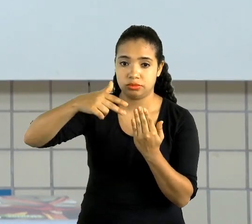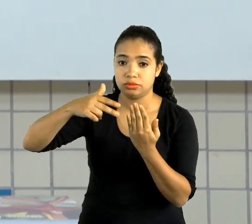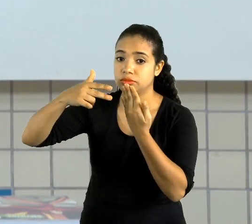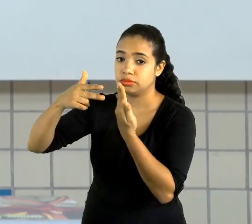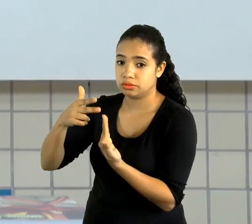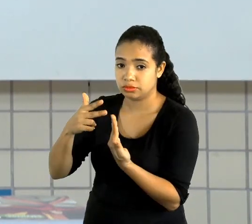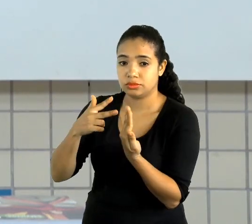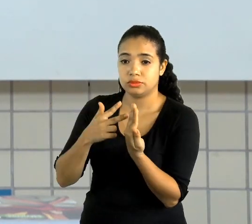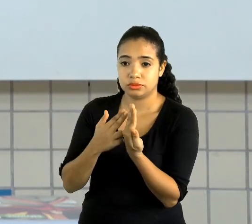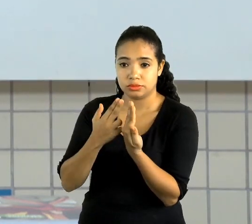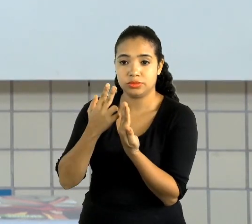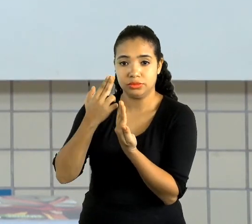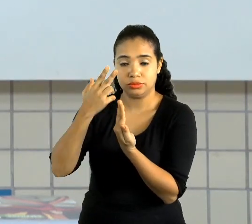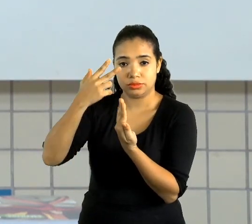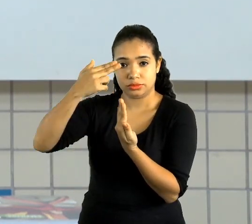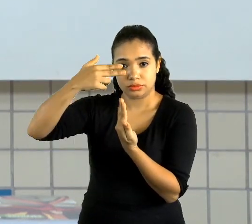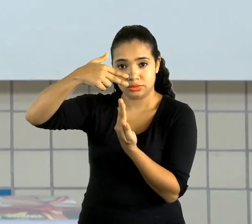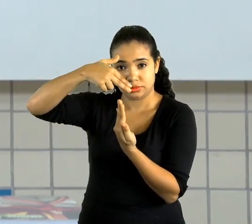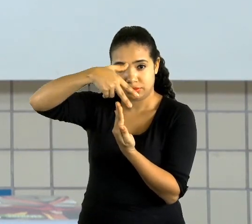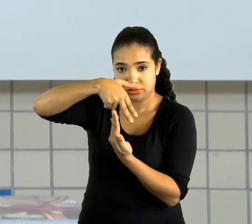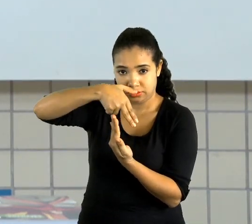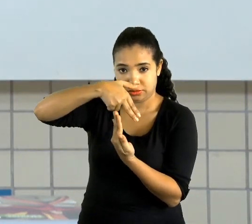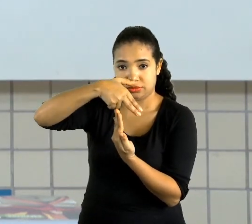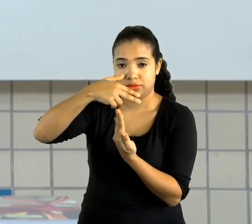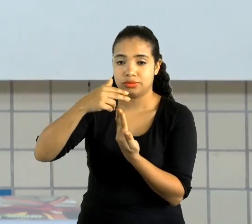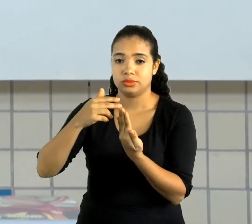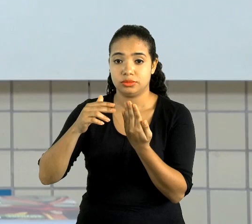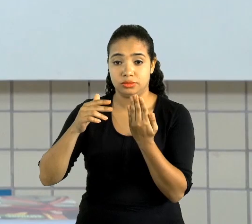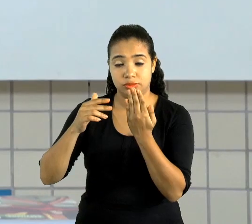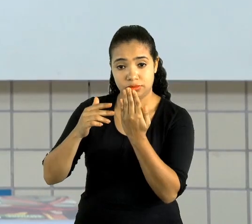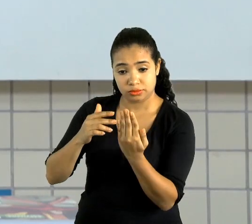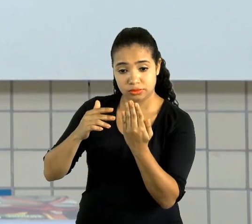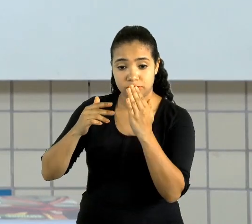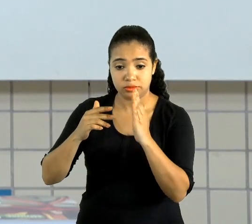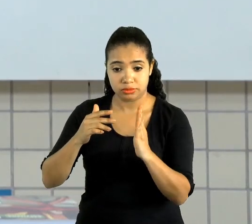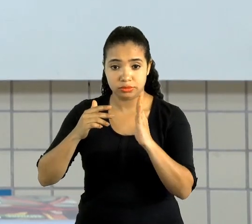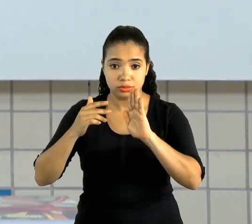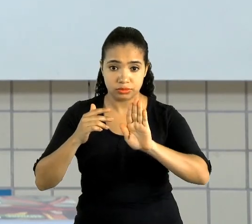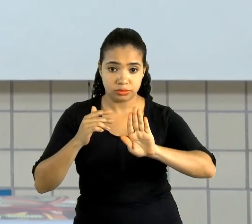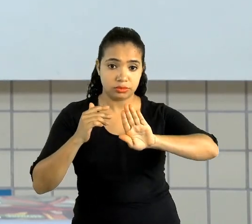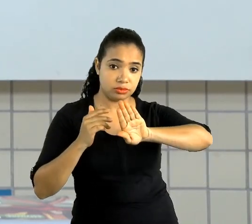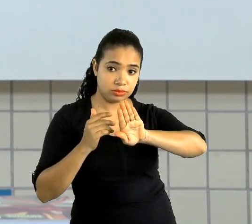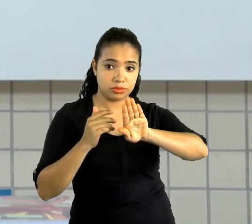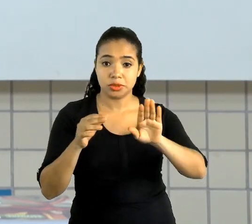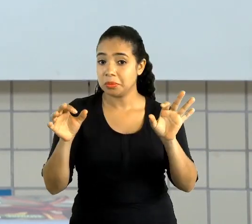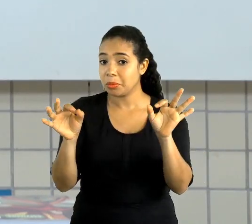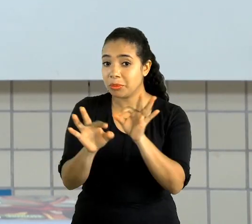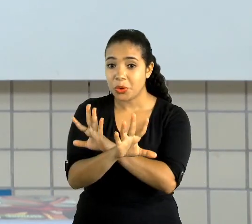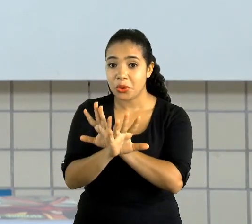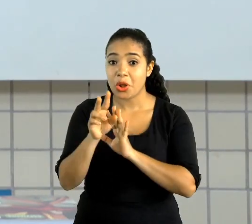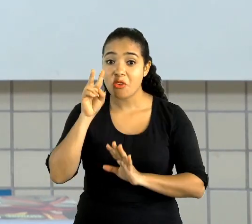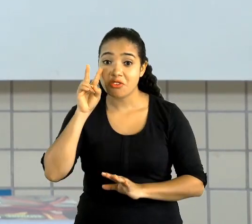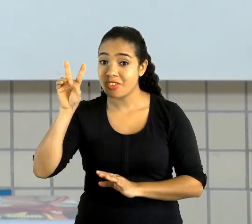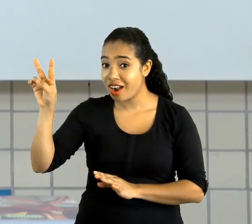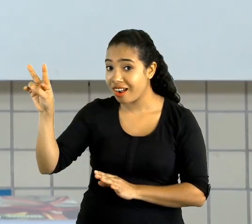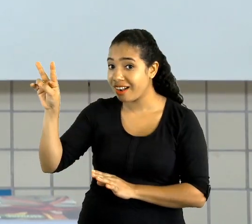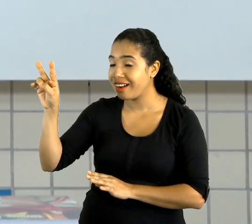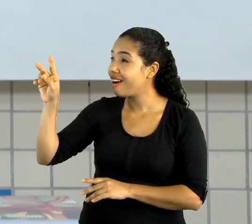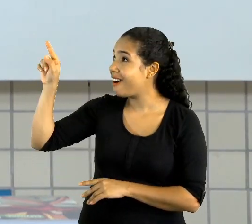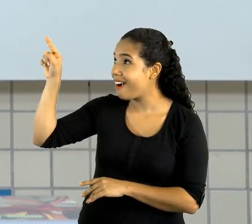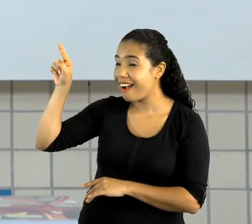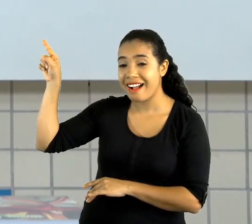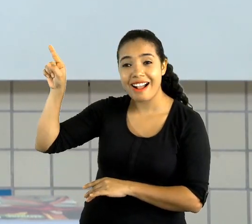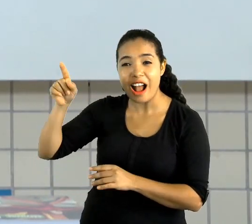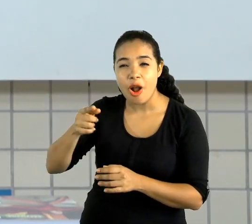retinha, novamente. As duas laterais são retas. E pronto, ó. Já está